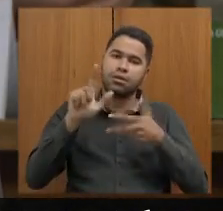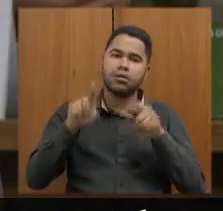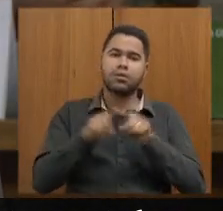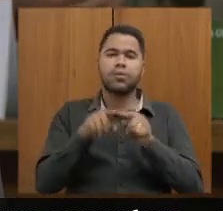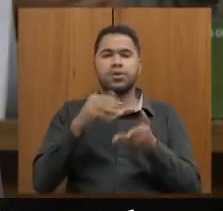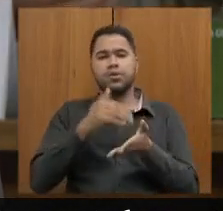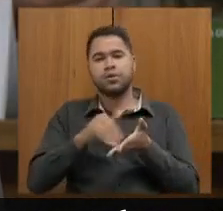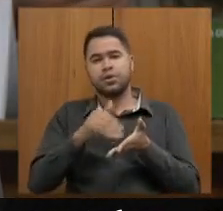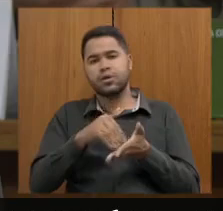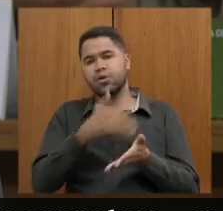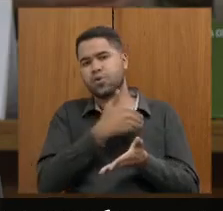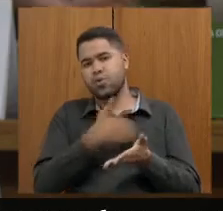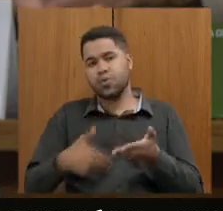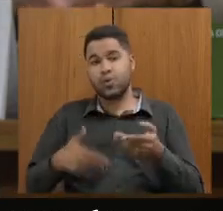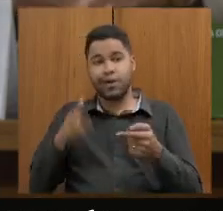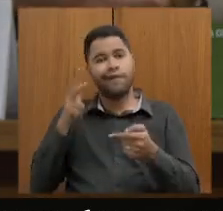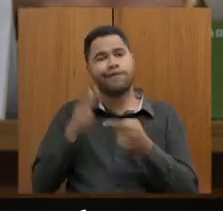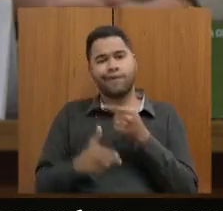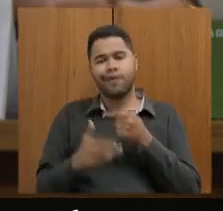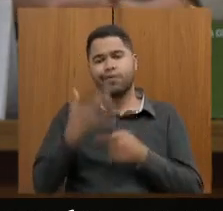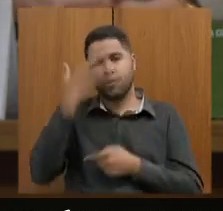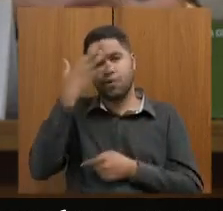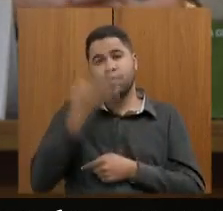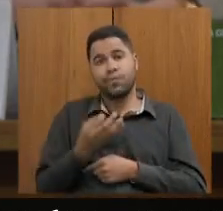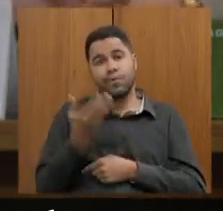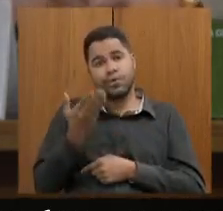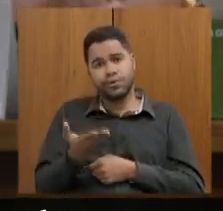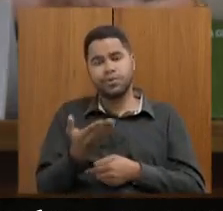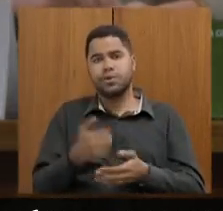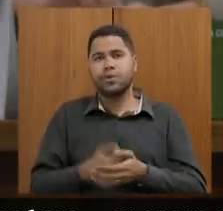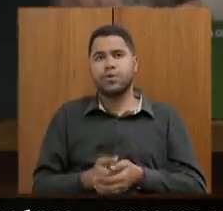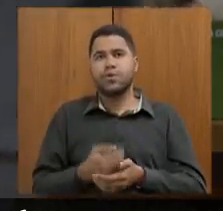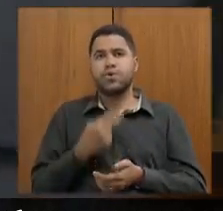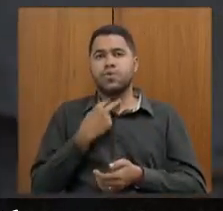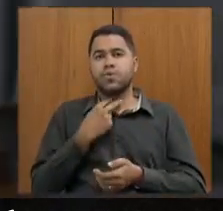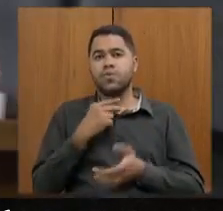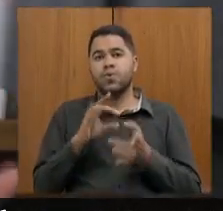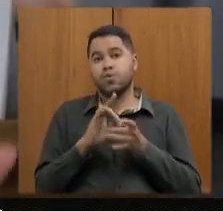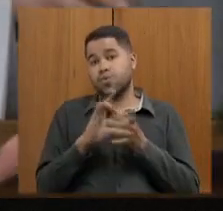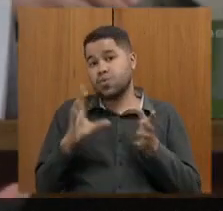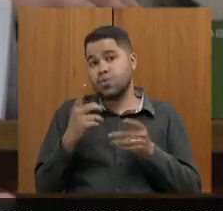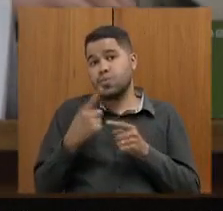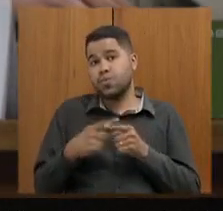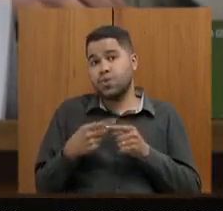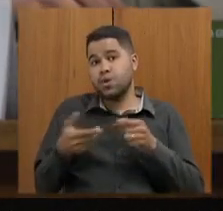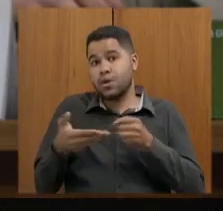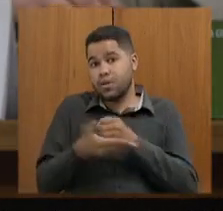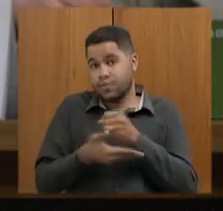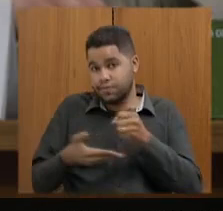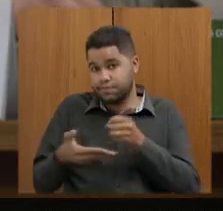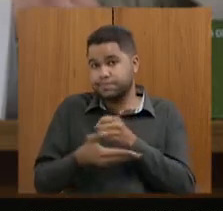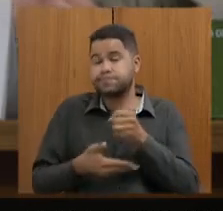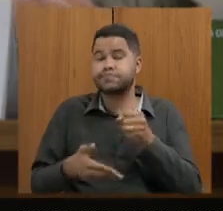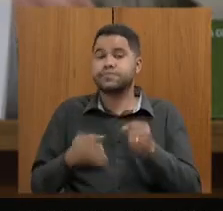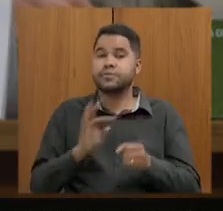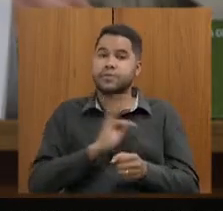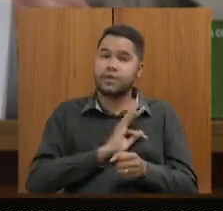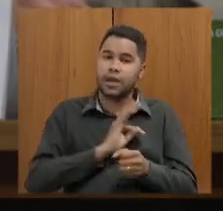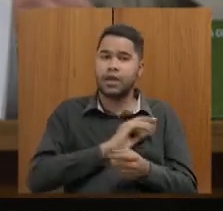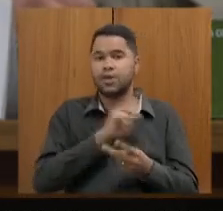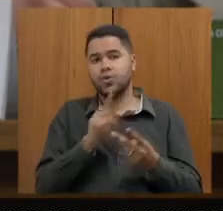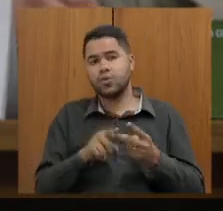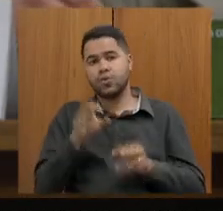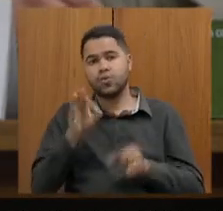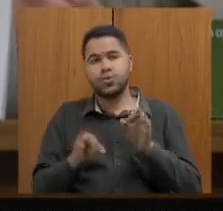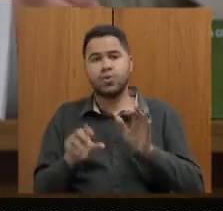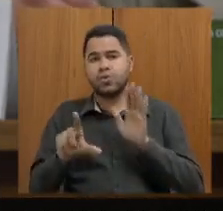houve esse veto, e esse veto eu compreendi assim, que não se poderia autorizar, porque havia um embasamento técnico e jurídico de